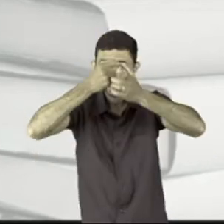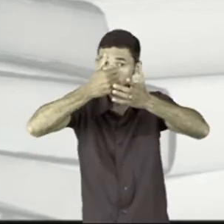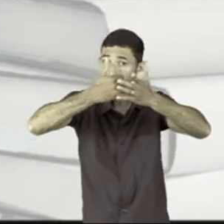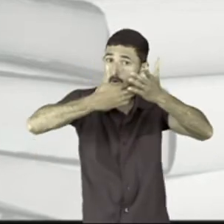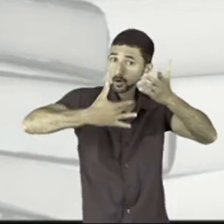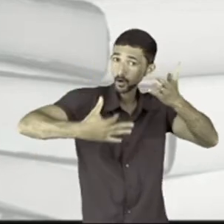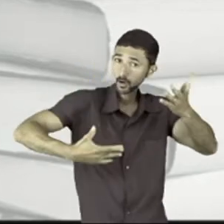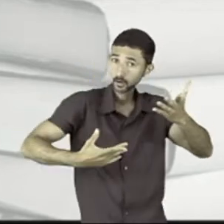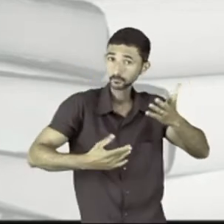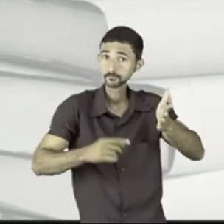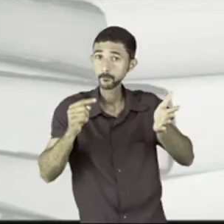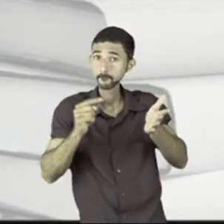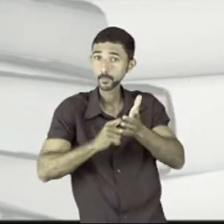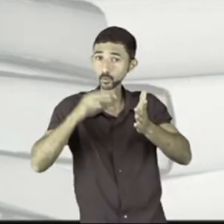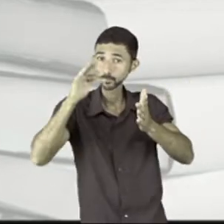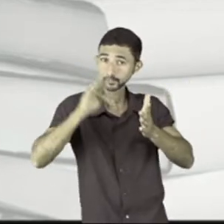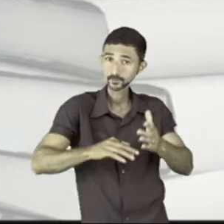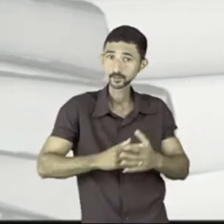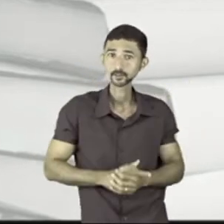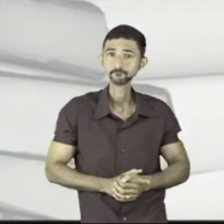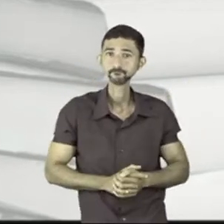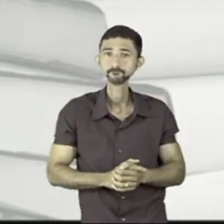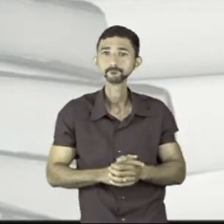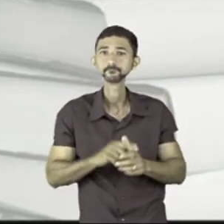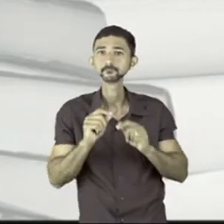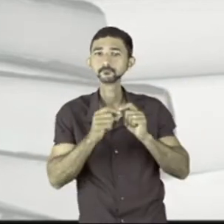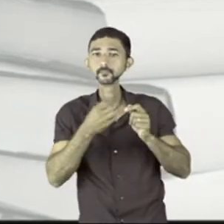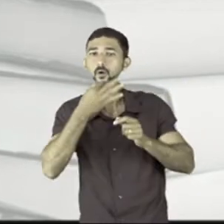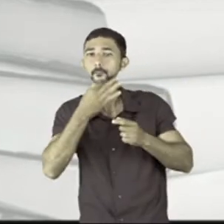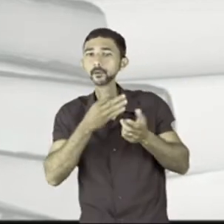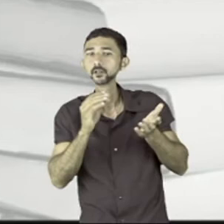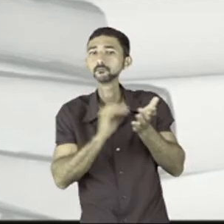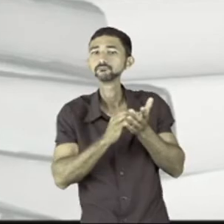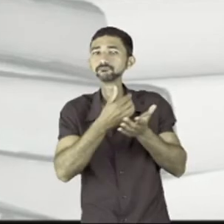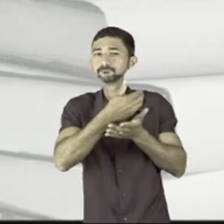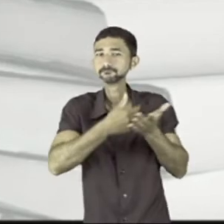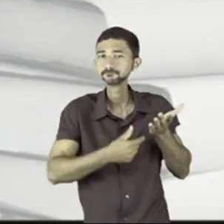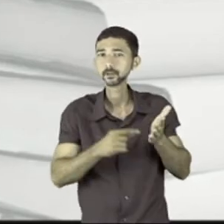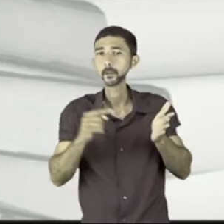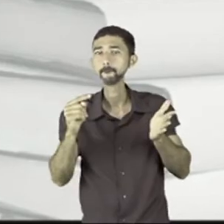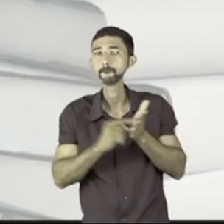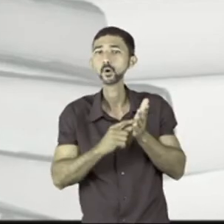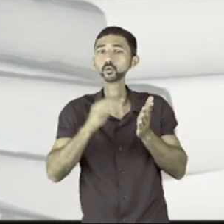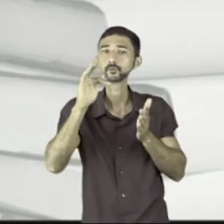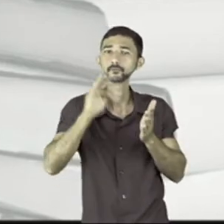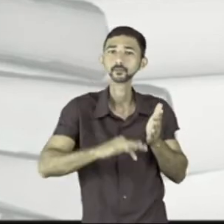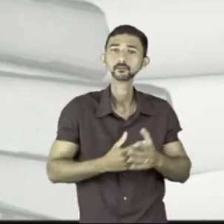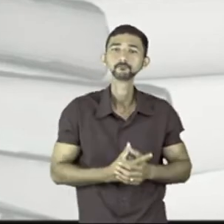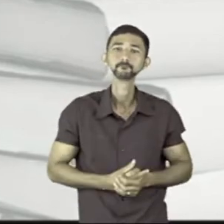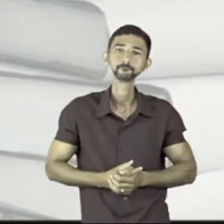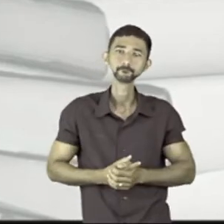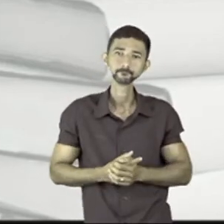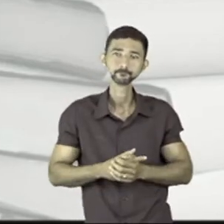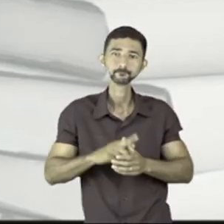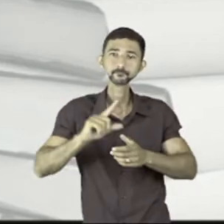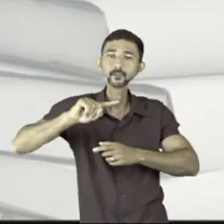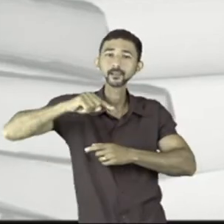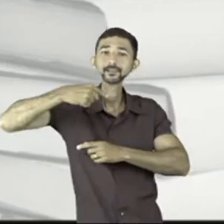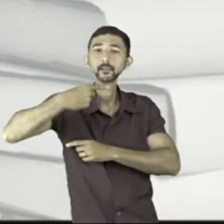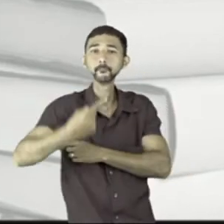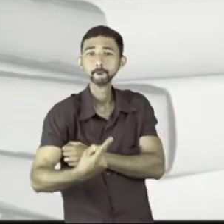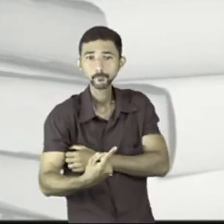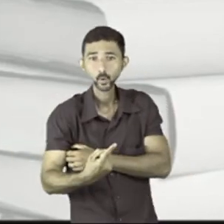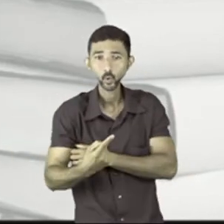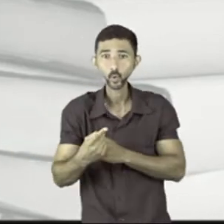ponto para finalizar a ideia, mais um argumento apresentado, ponto para finalizar. E aí, depois